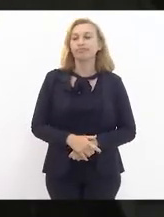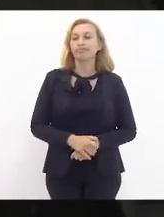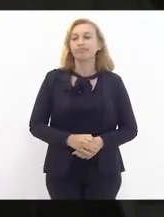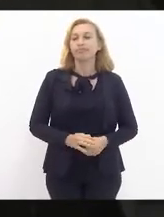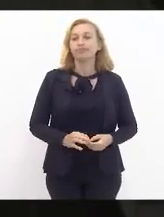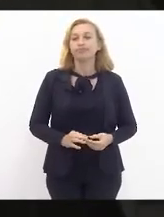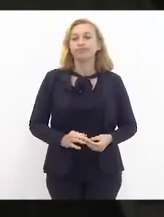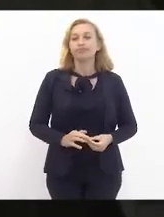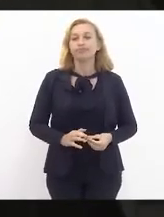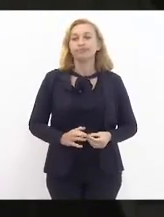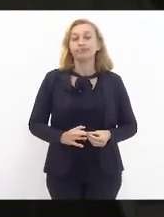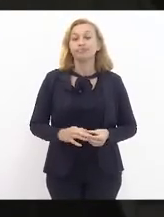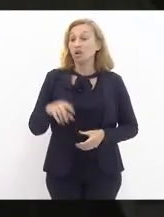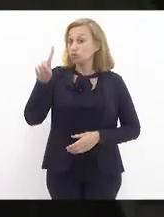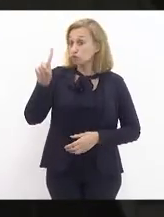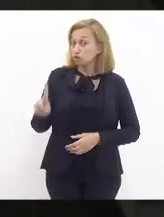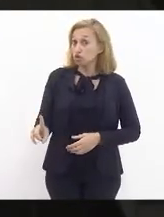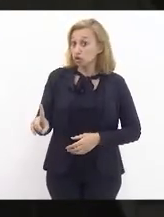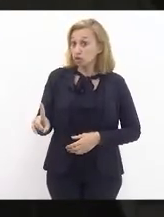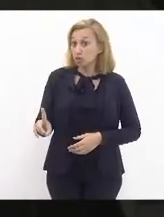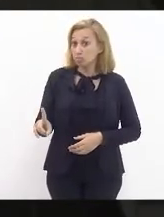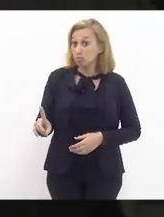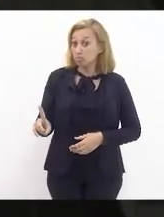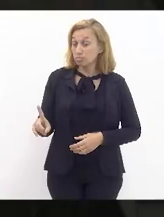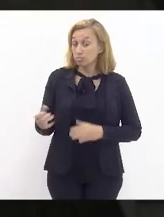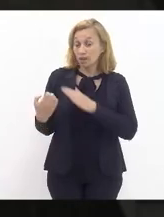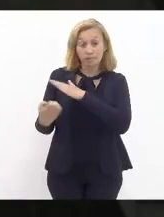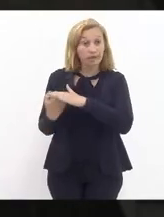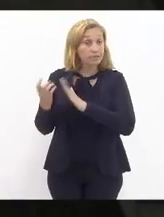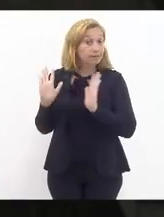mas é um direito da concessionária.